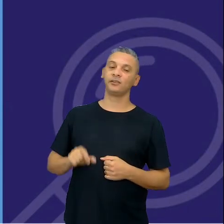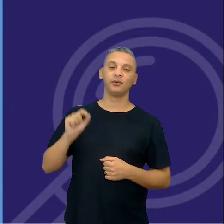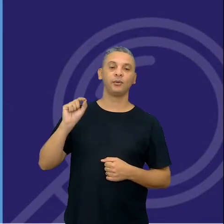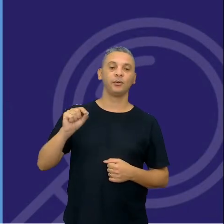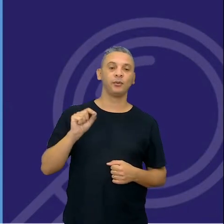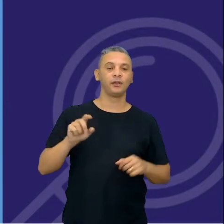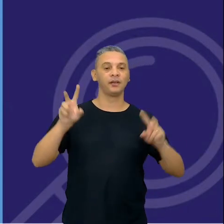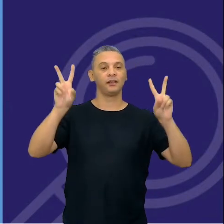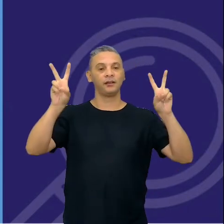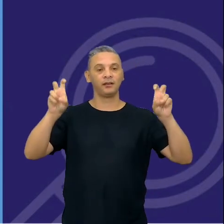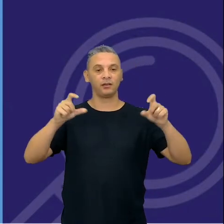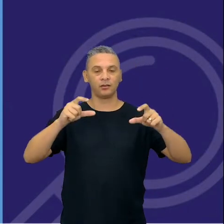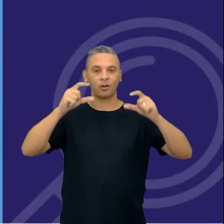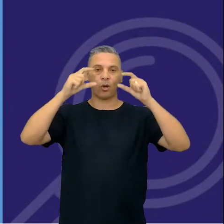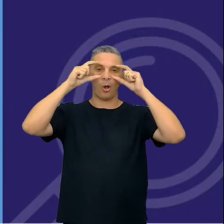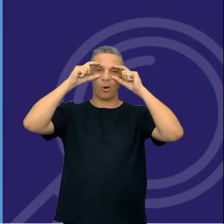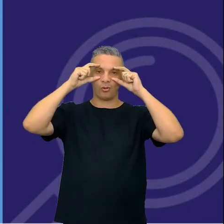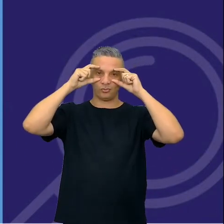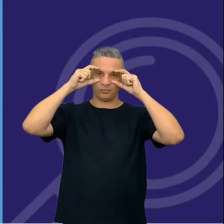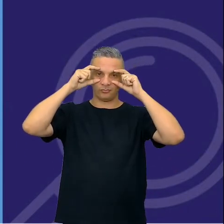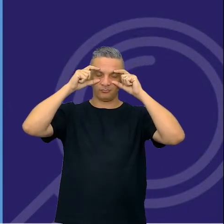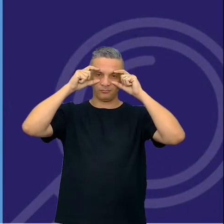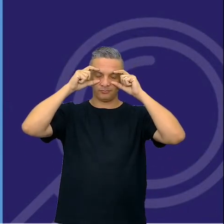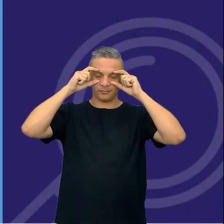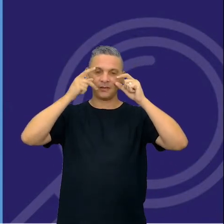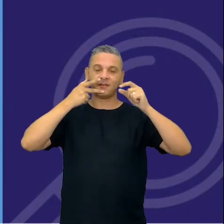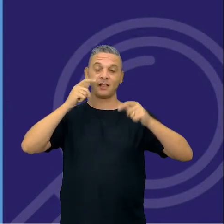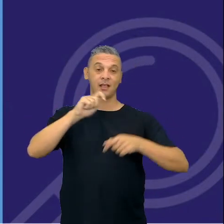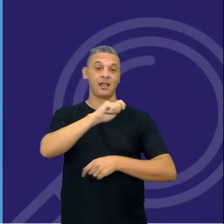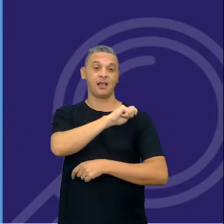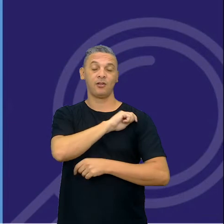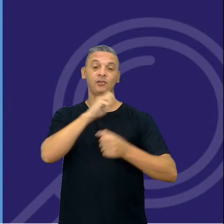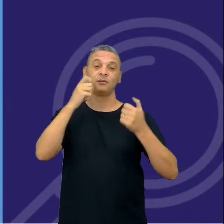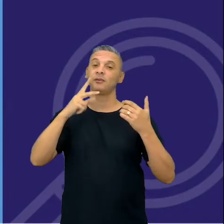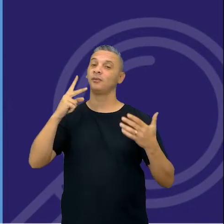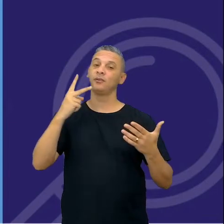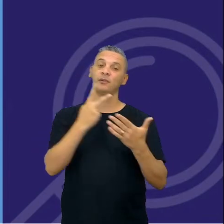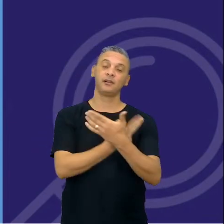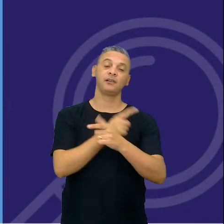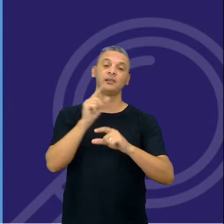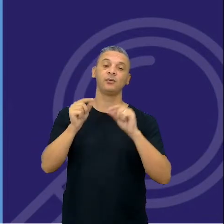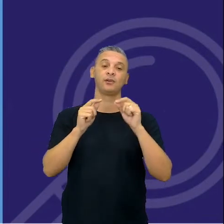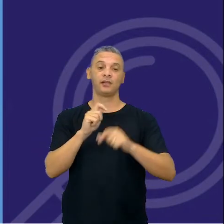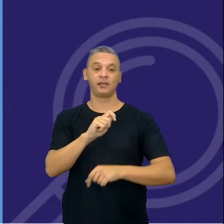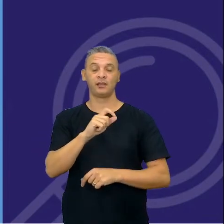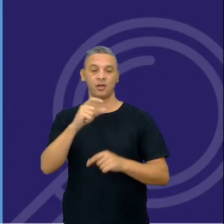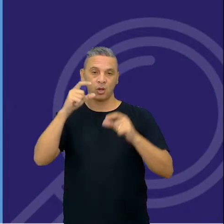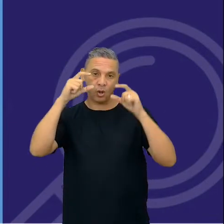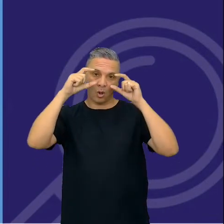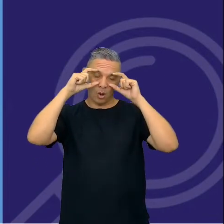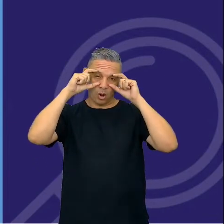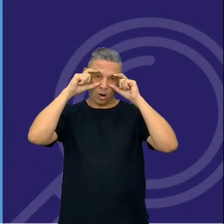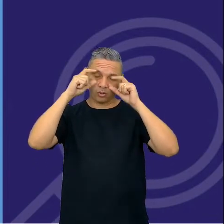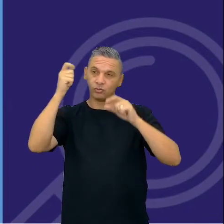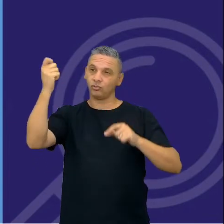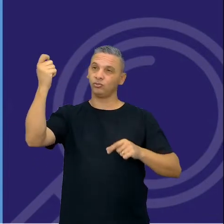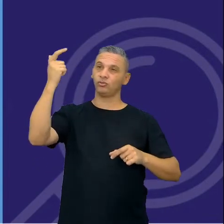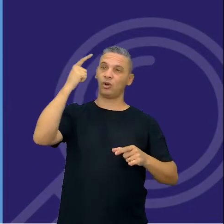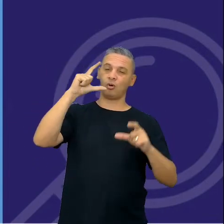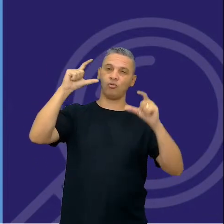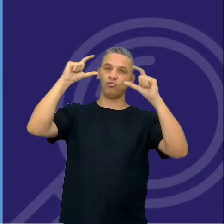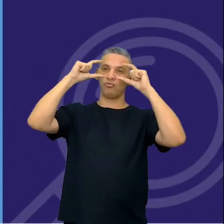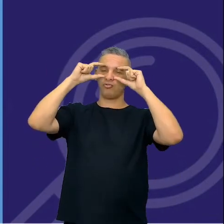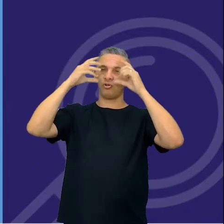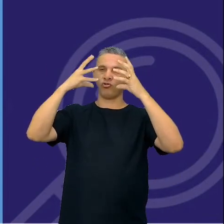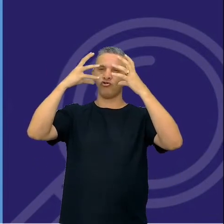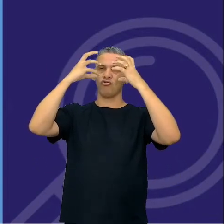vai falar sobre os óculos, ele vai falar lá para o aluno o que acontece com aqueles óculos que quando ele sai no sol fica a lente escura,